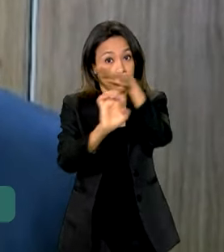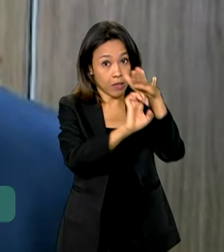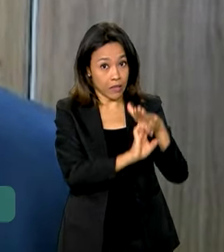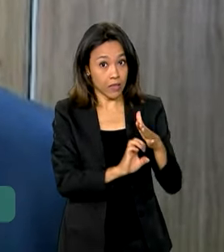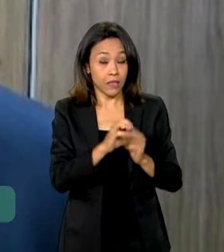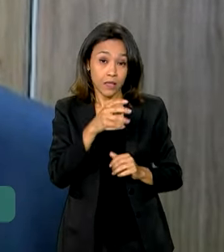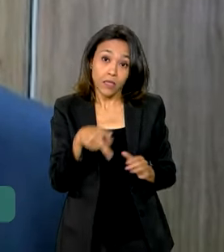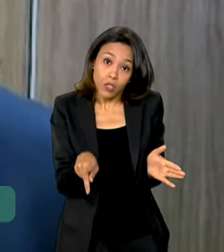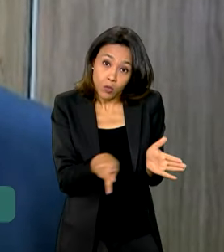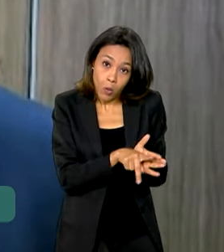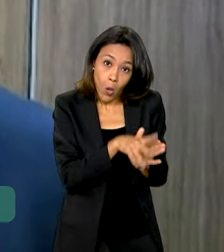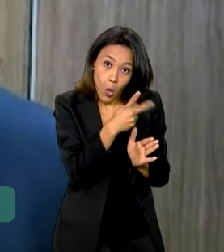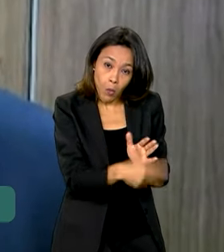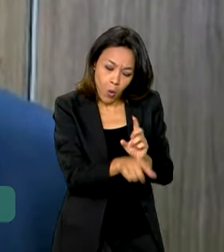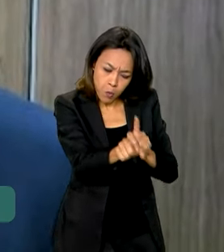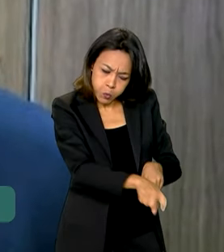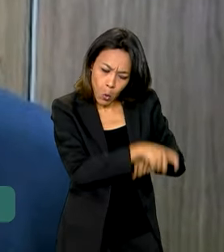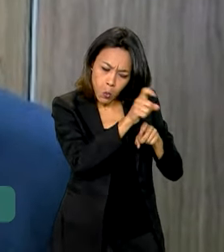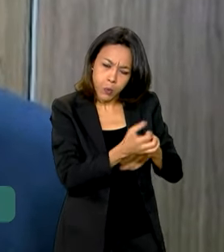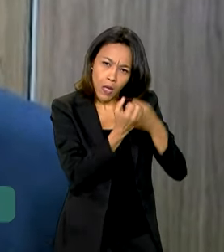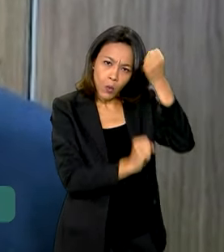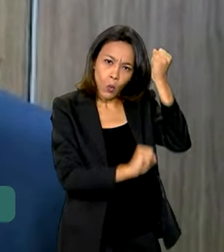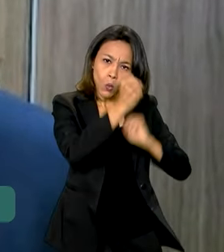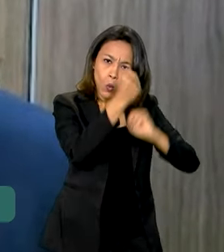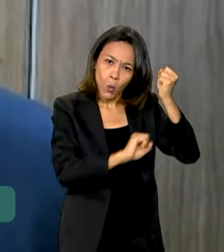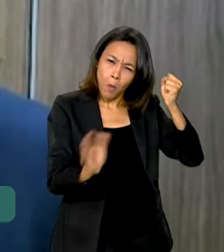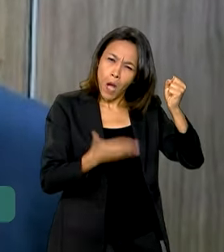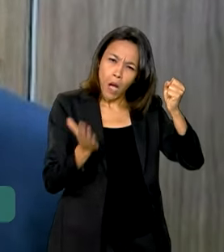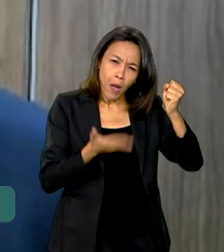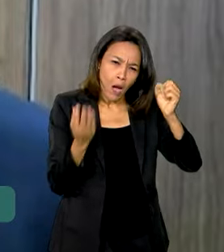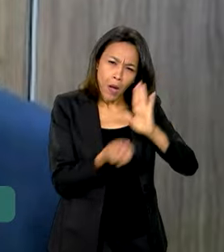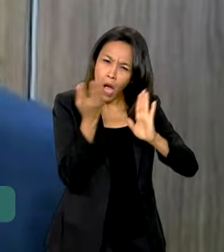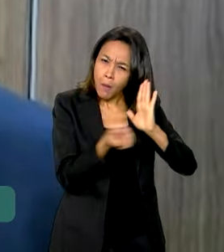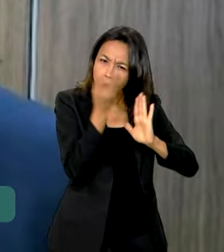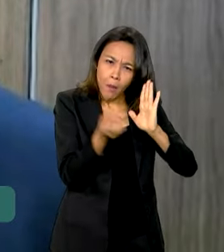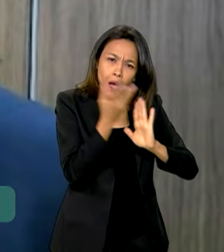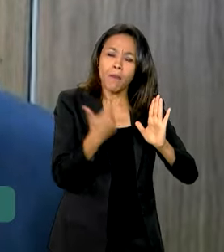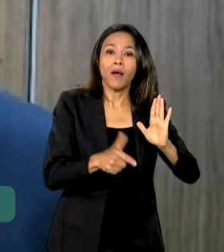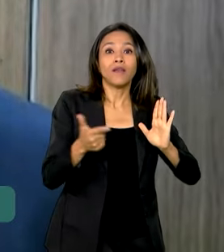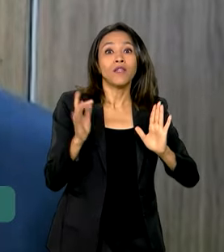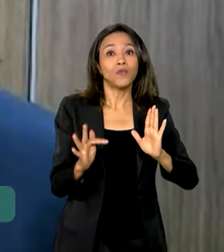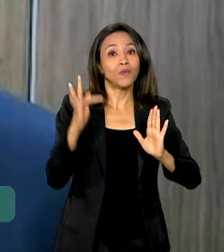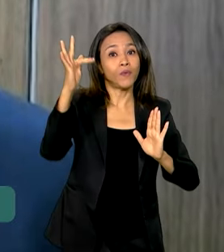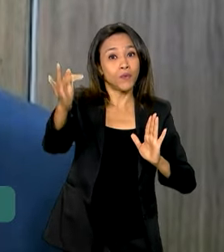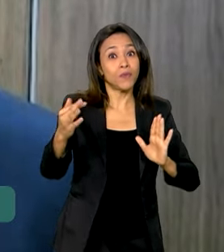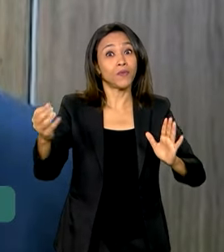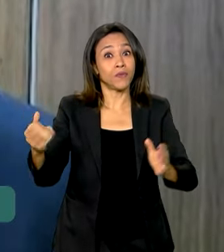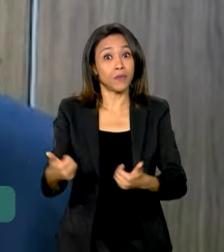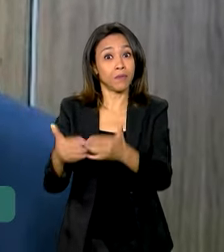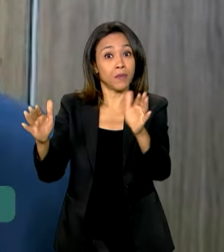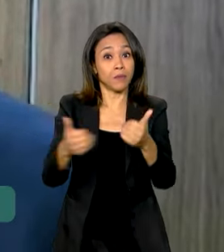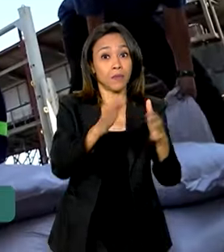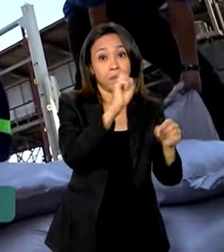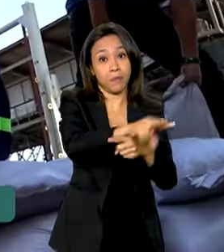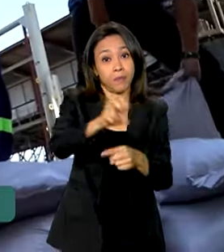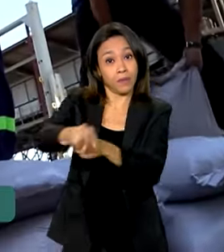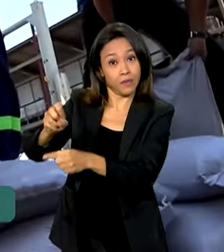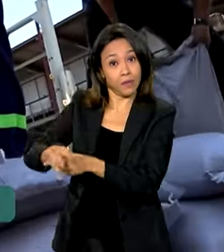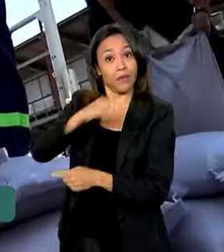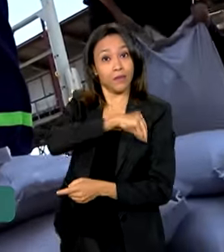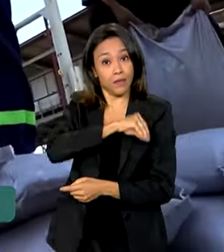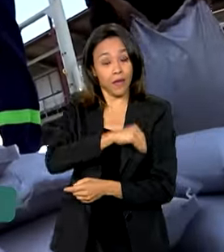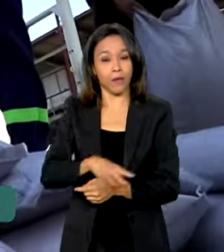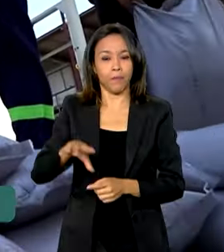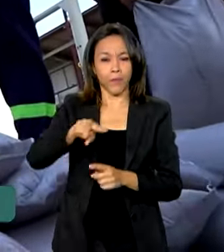produtores possam aumentar as suas produções e no fim gerar emprego e gerar renda para melhorar a qualidade de vida das pessoas. O